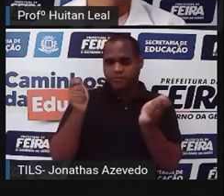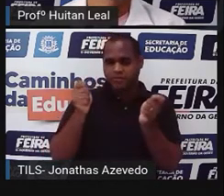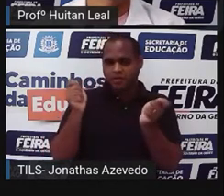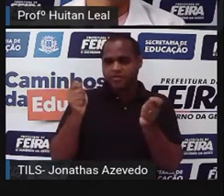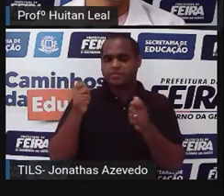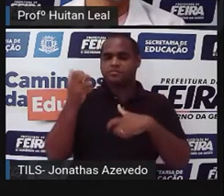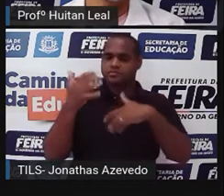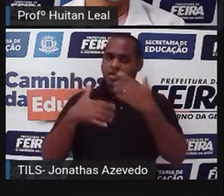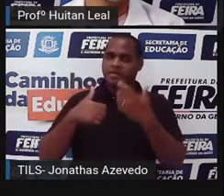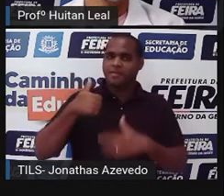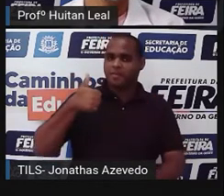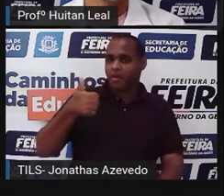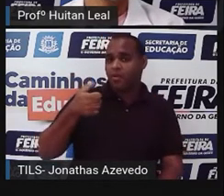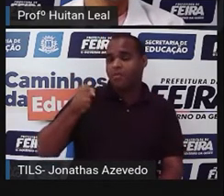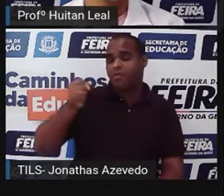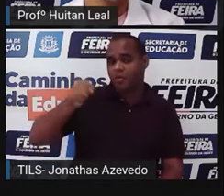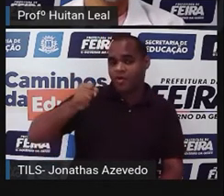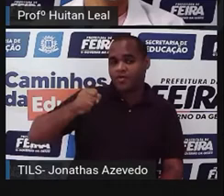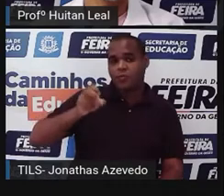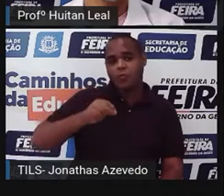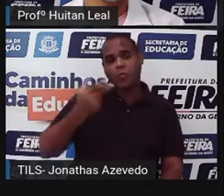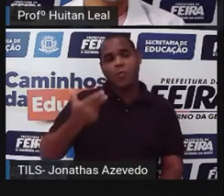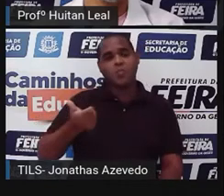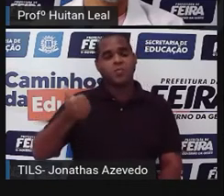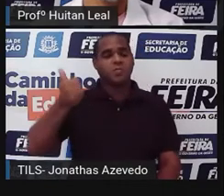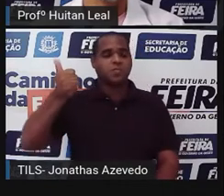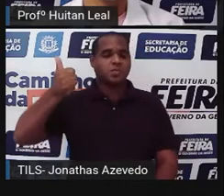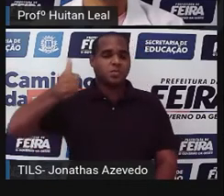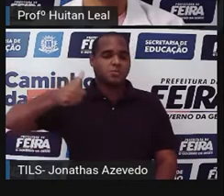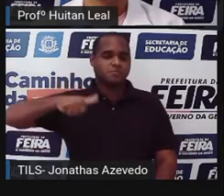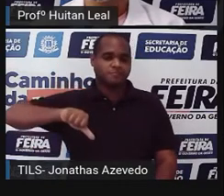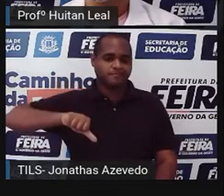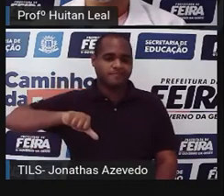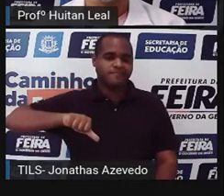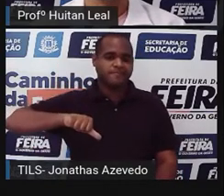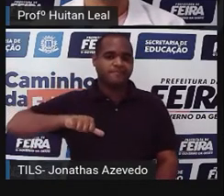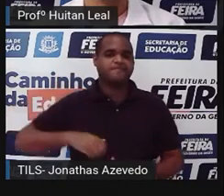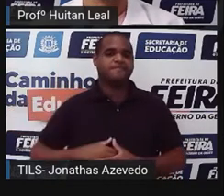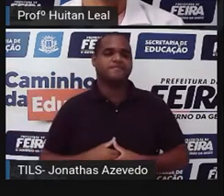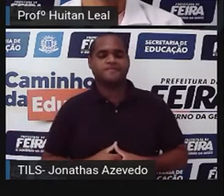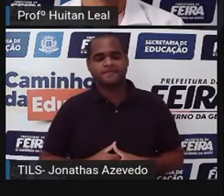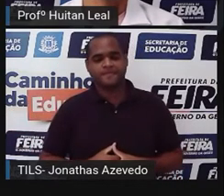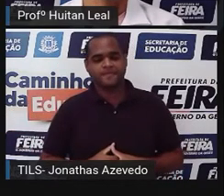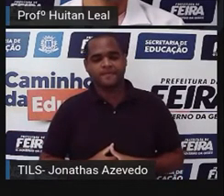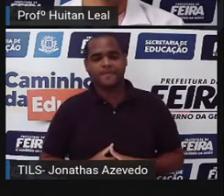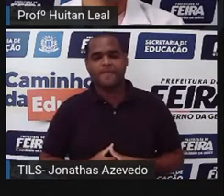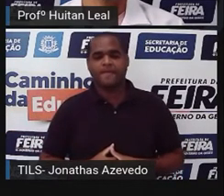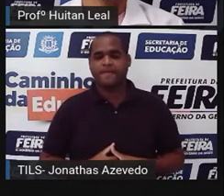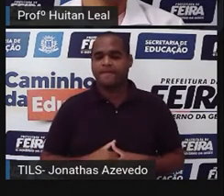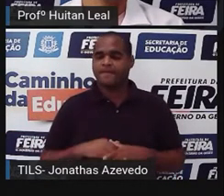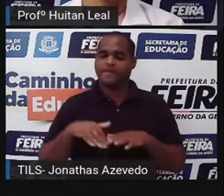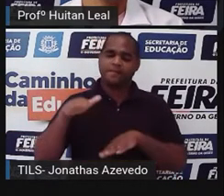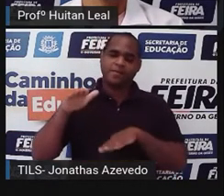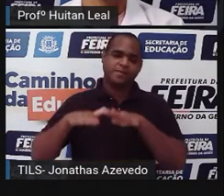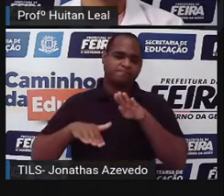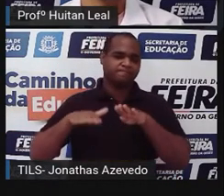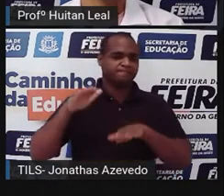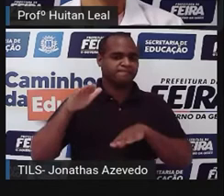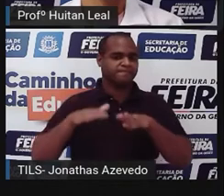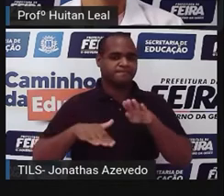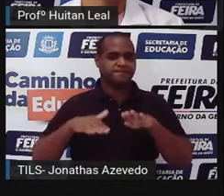positiva, tanto positiva quanto negativa, a depender da perspectiva